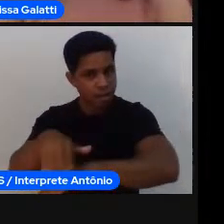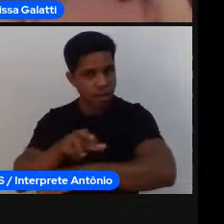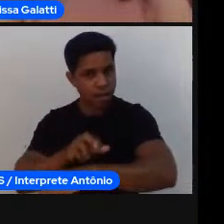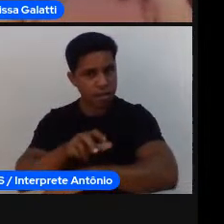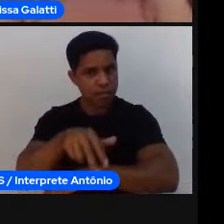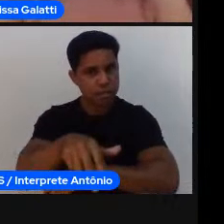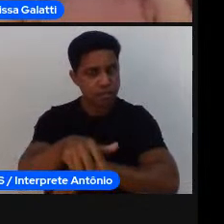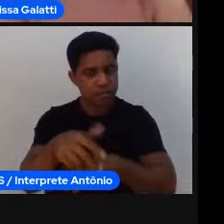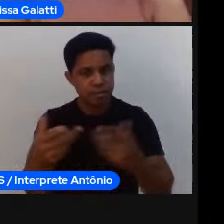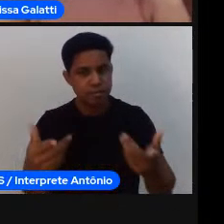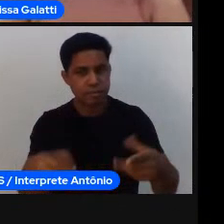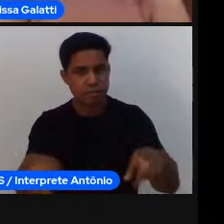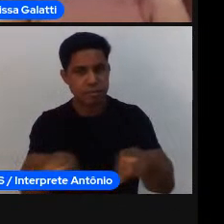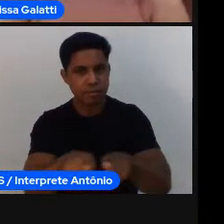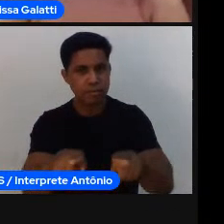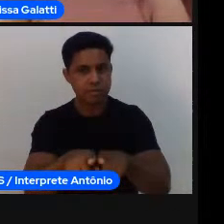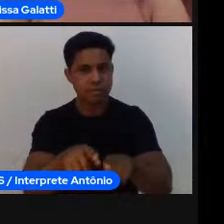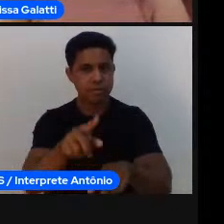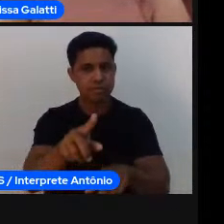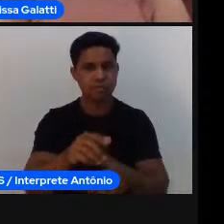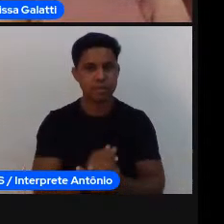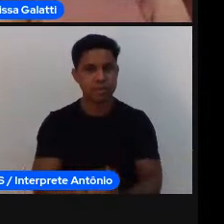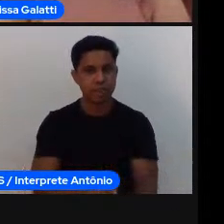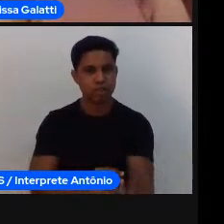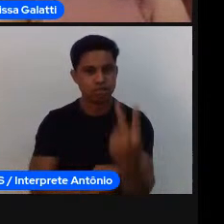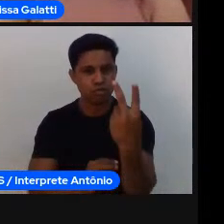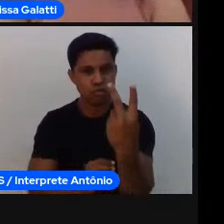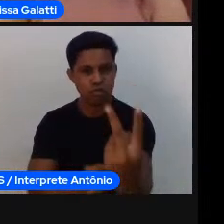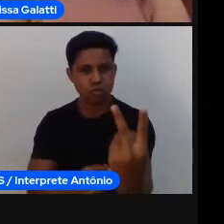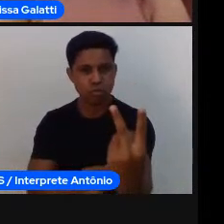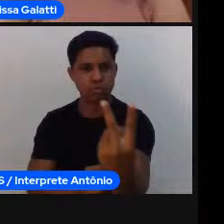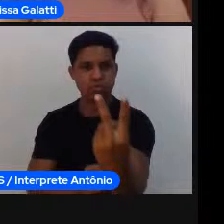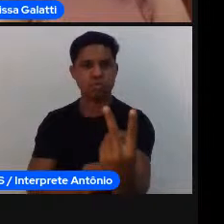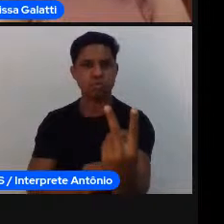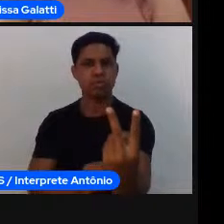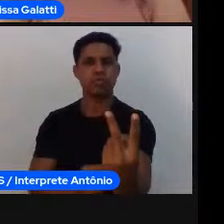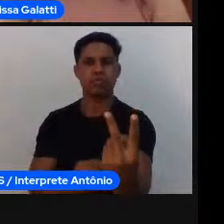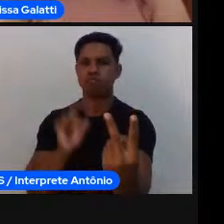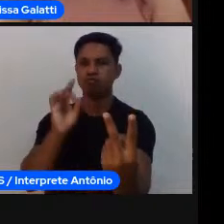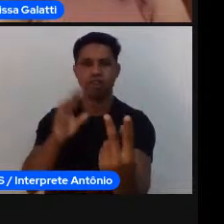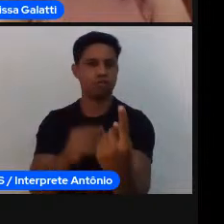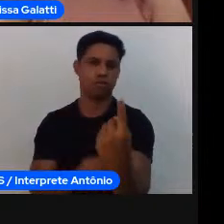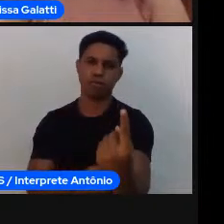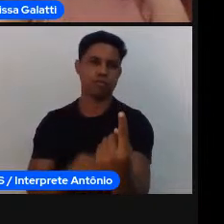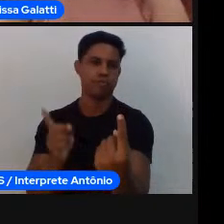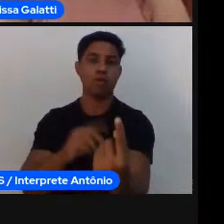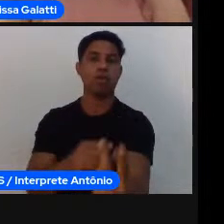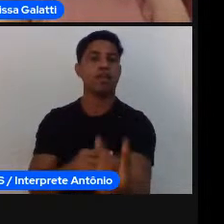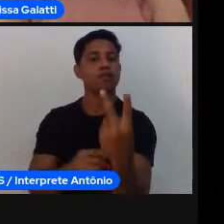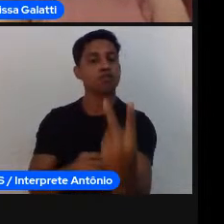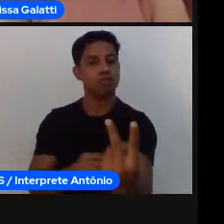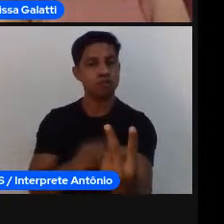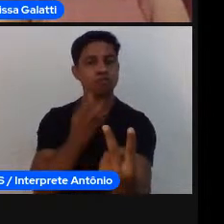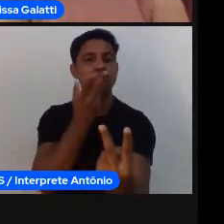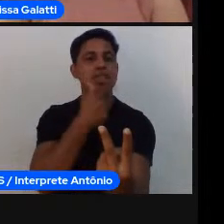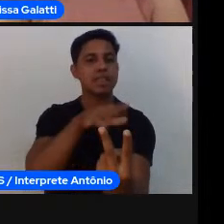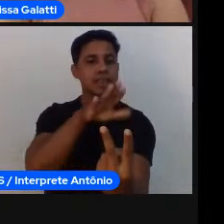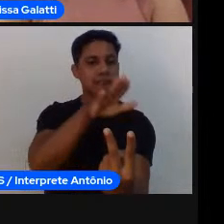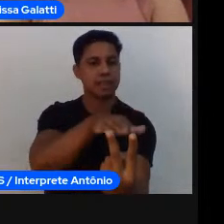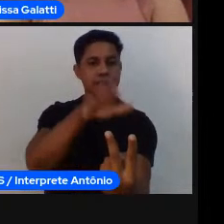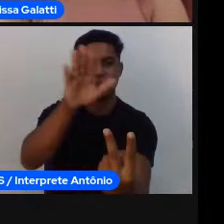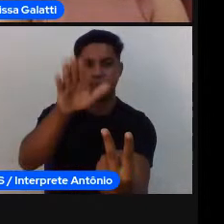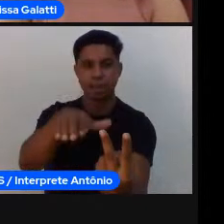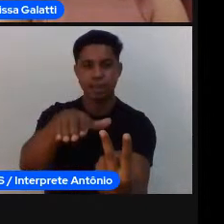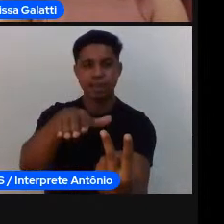perceba que eu tenho dois defensores não tem um só porque se eu tenho um só e é uma criança pouco habilidosa ela fica lá pra sempre além dela não ter a